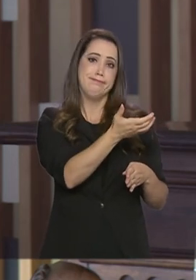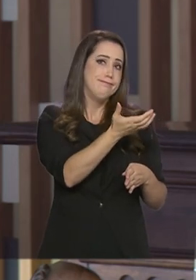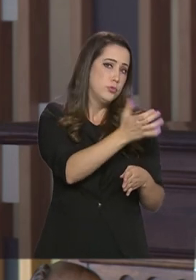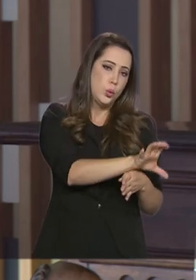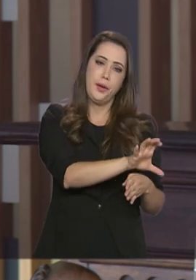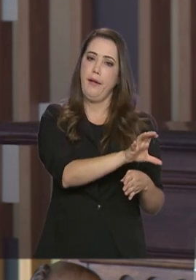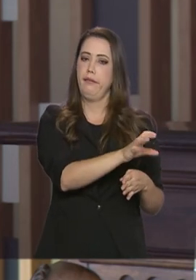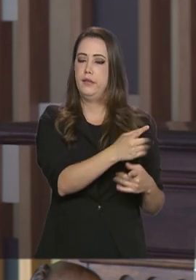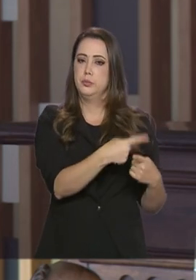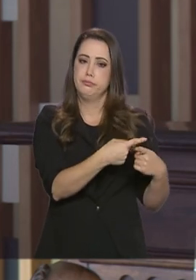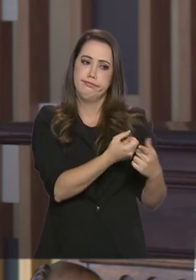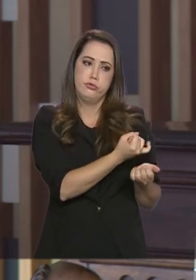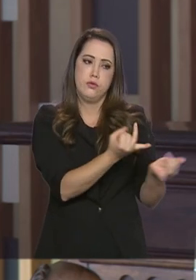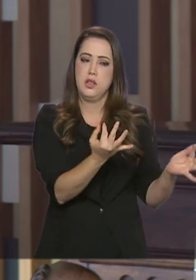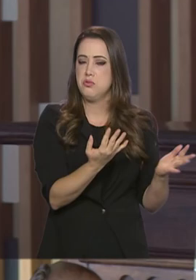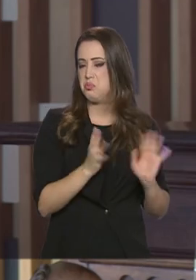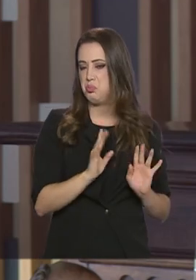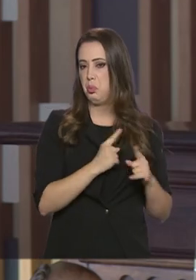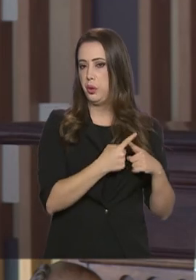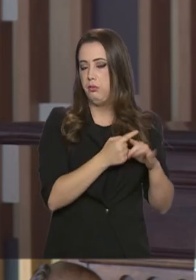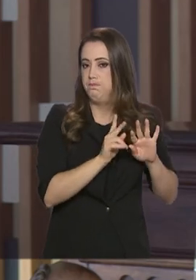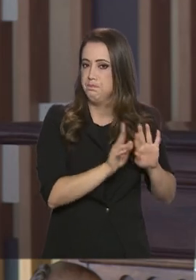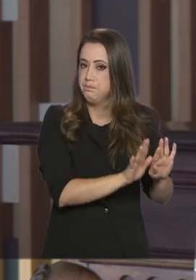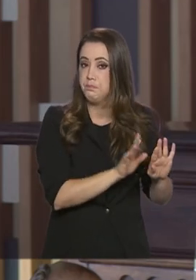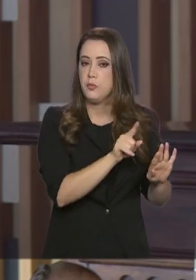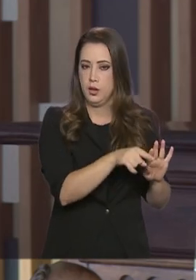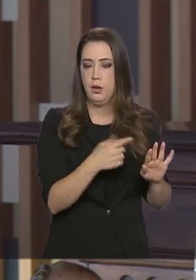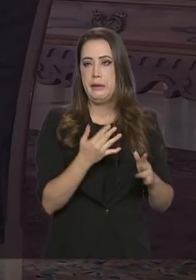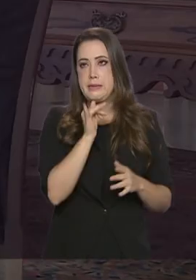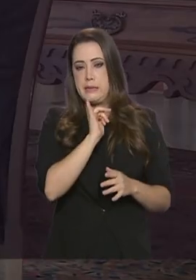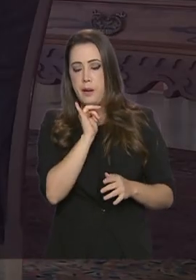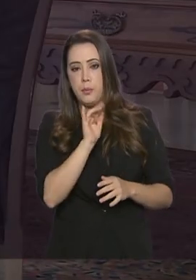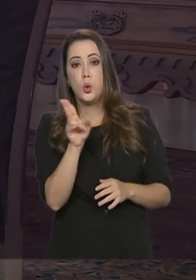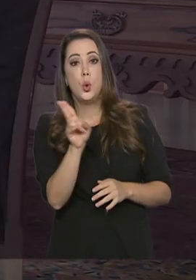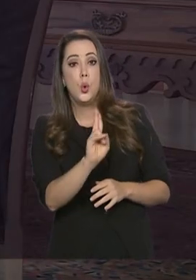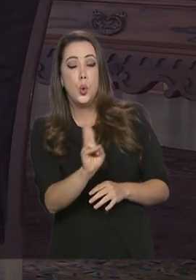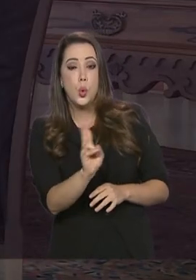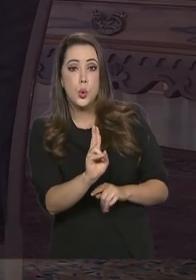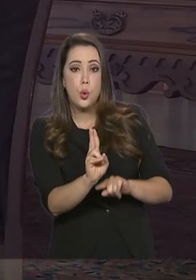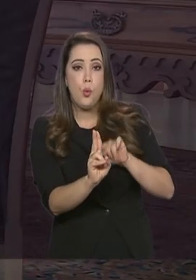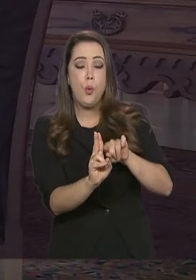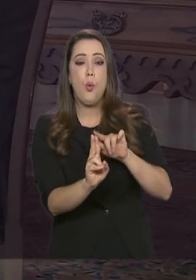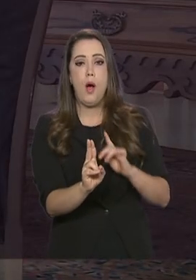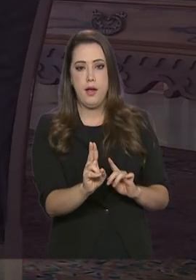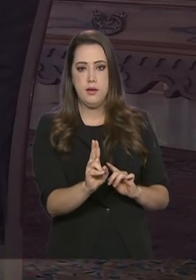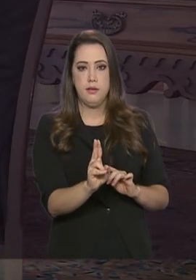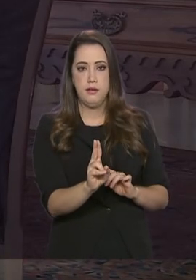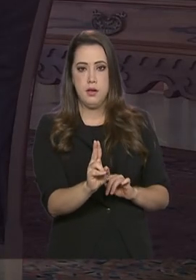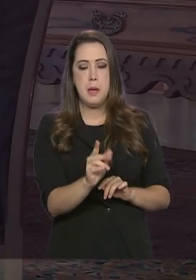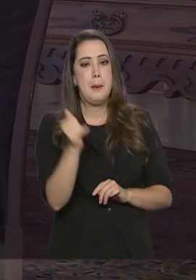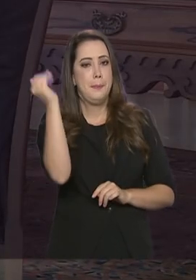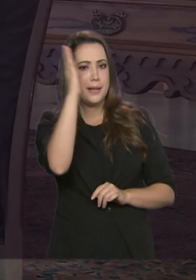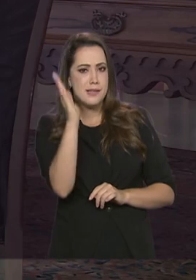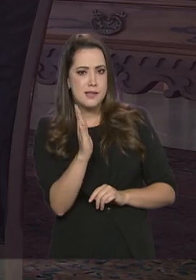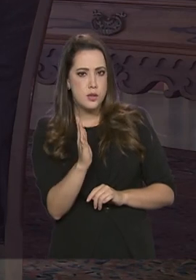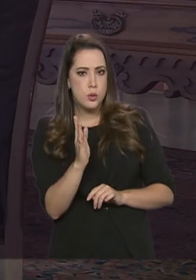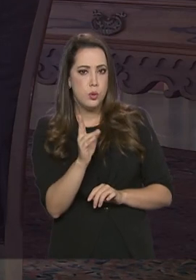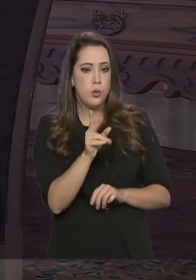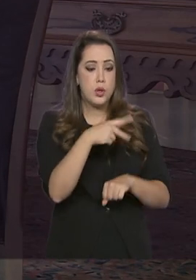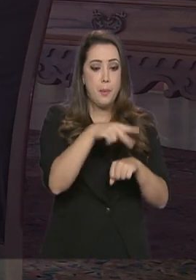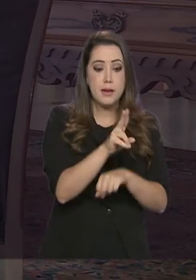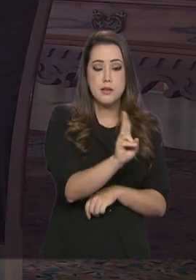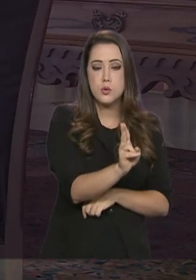Uruguai, nós conseguimos um entendimento para facilitar ali a vida, o trânsito da população fronteiriça, que na fronteira do Brasil-Uruguai é muito intenso, né, o trânsito.